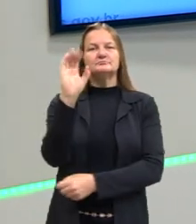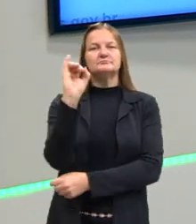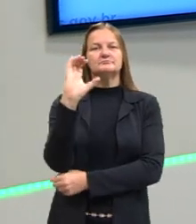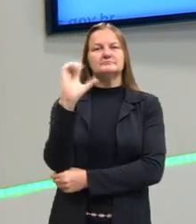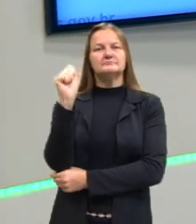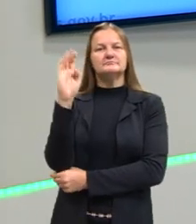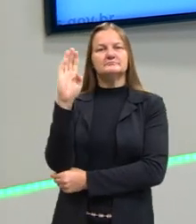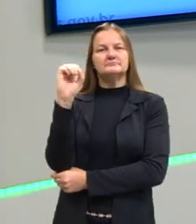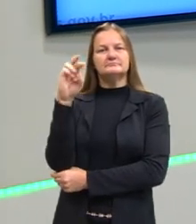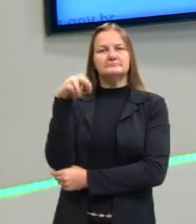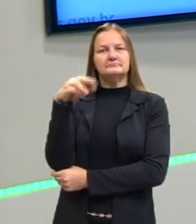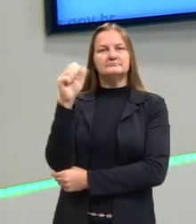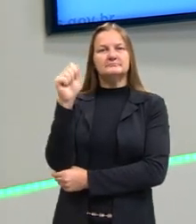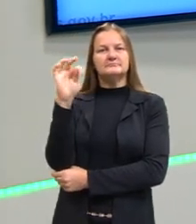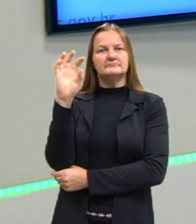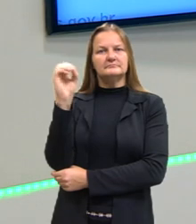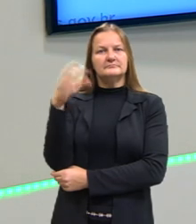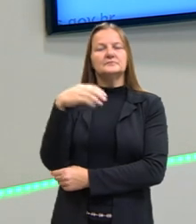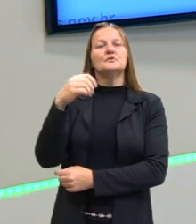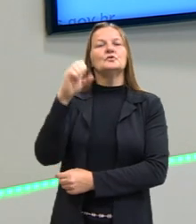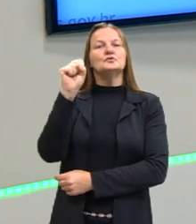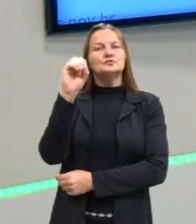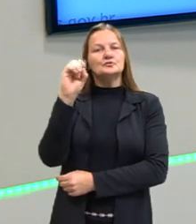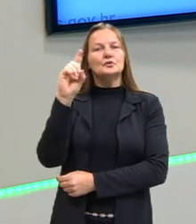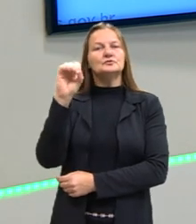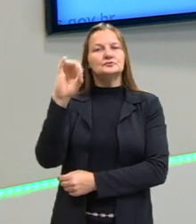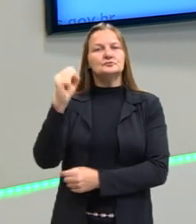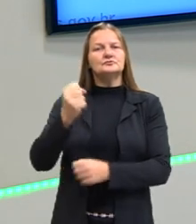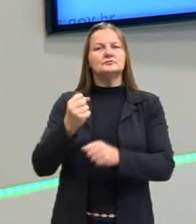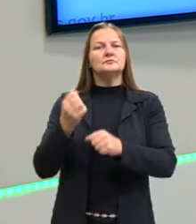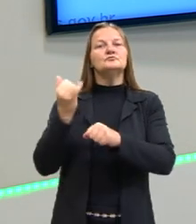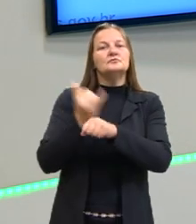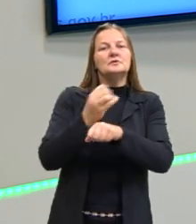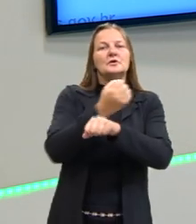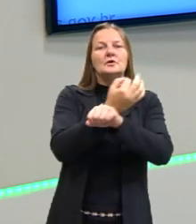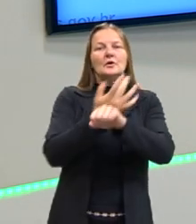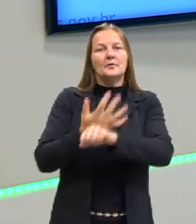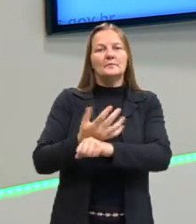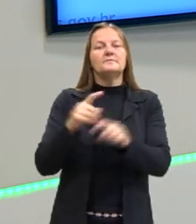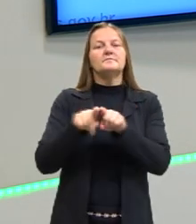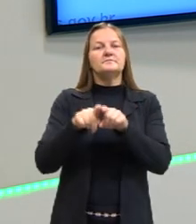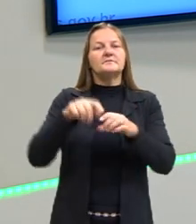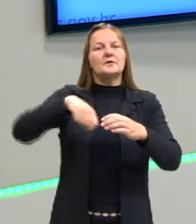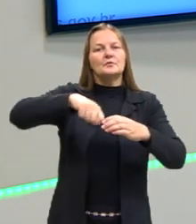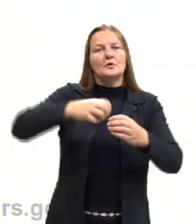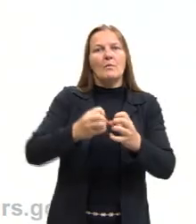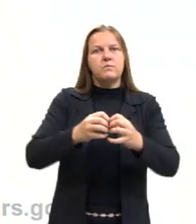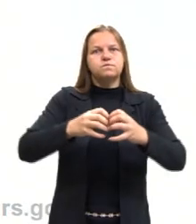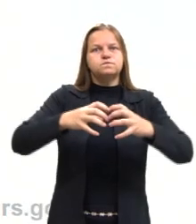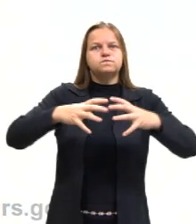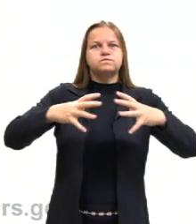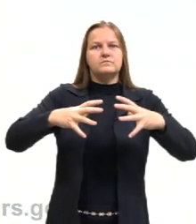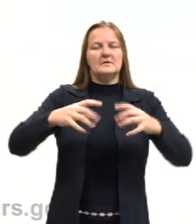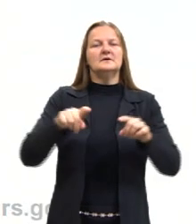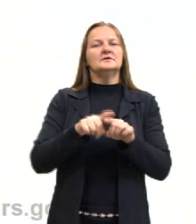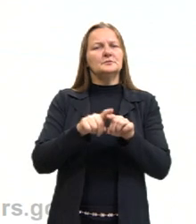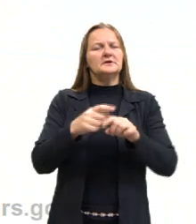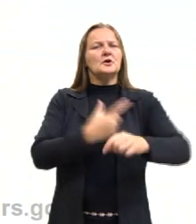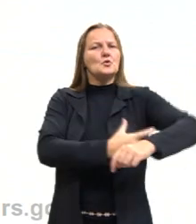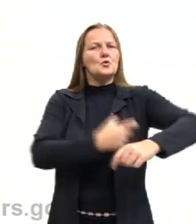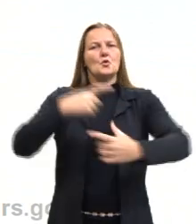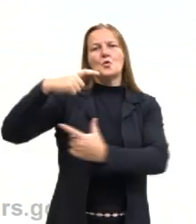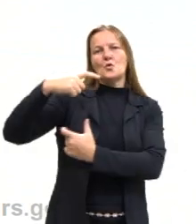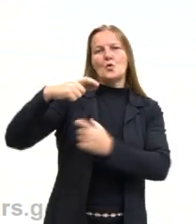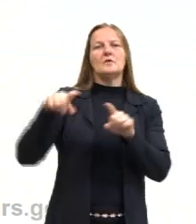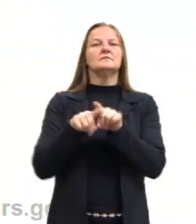sódio, que além de ser utilizado como antiácido, um fermento para bolo ou para talco desodorantes. Ele também é